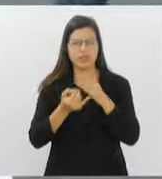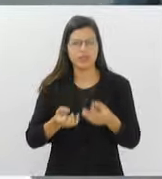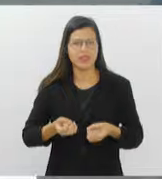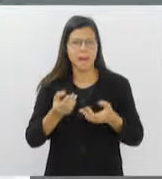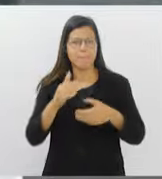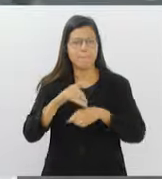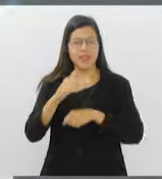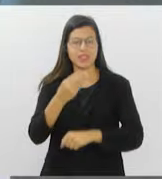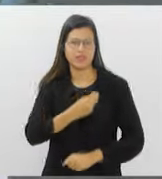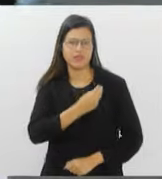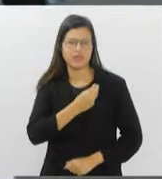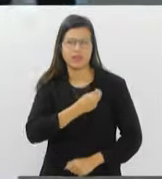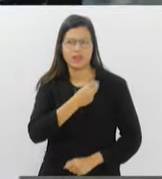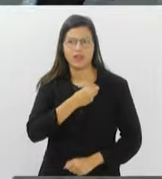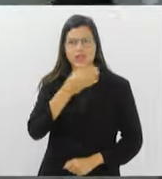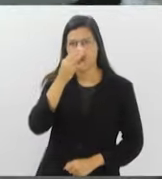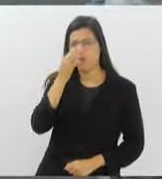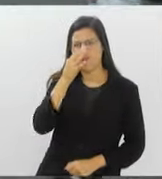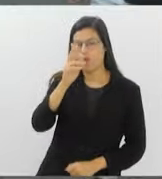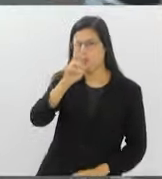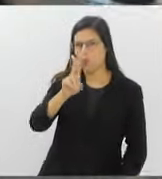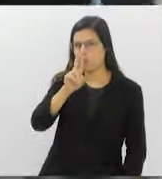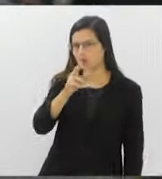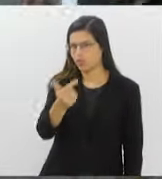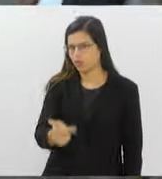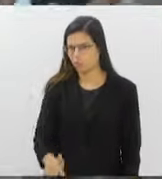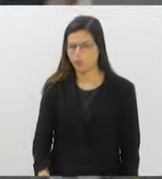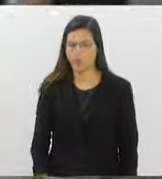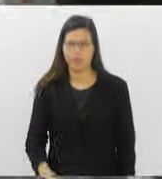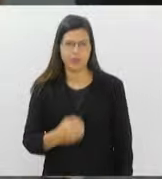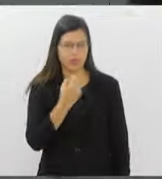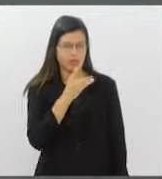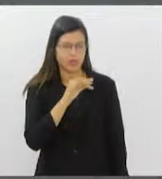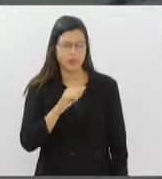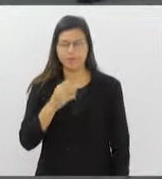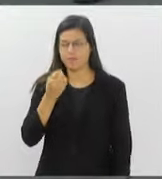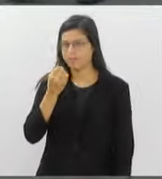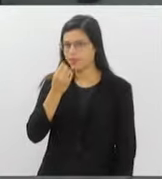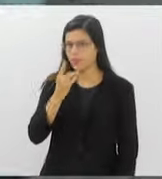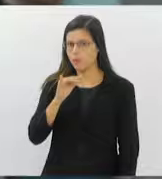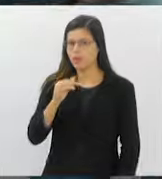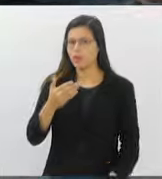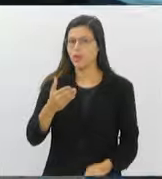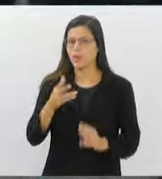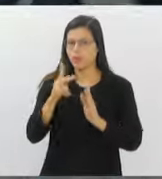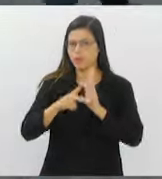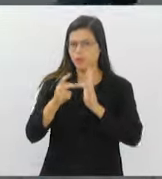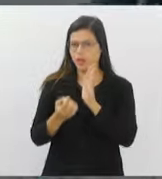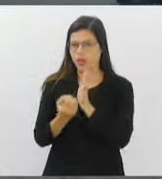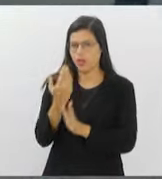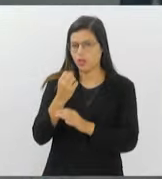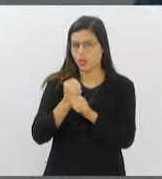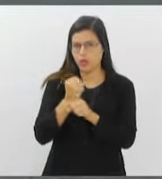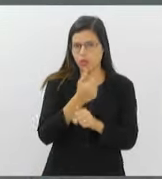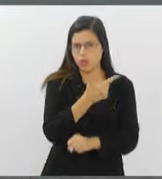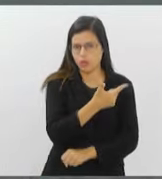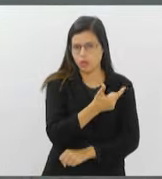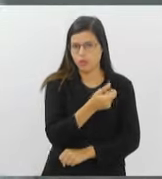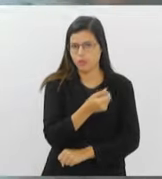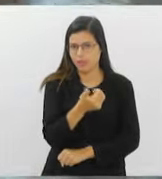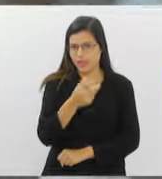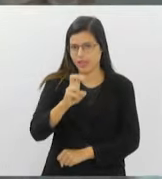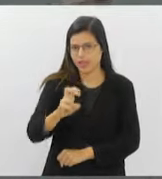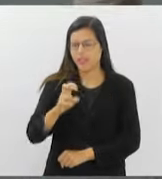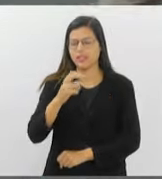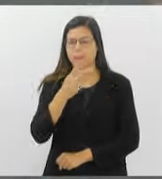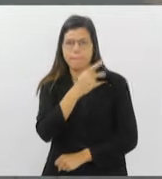e dando um reaproveitamento pra essas flores. Bom dia. Bom dia. O projeto foi criado por mim em 2015, quando meus pais tinham falecido.